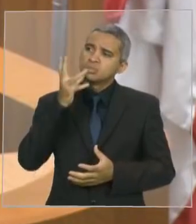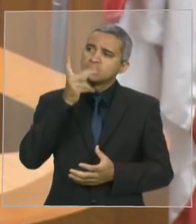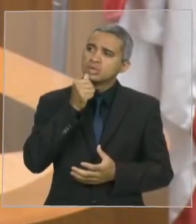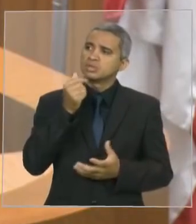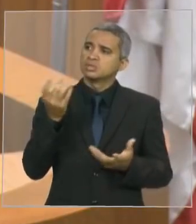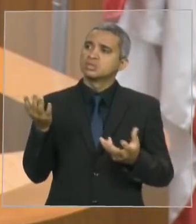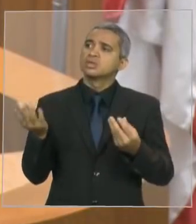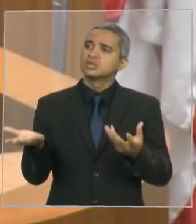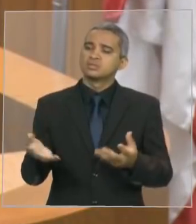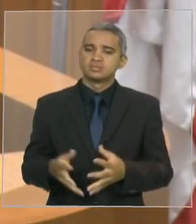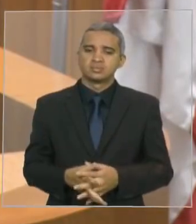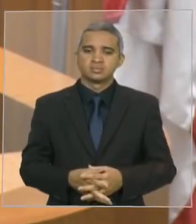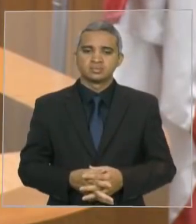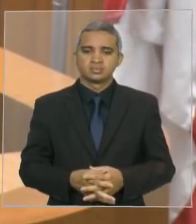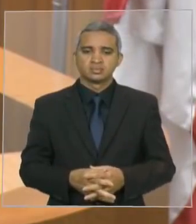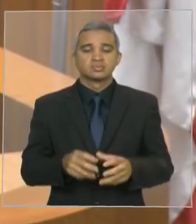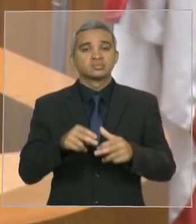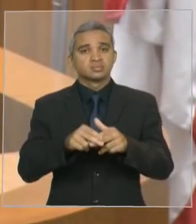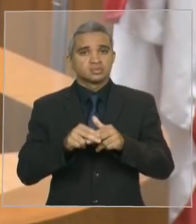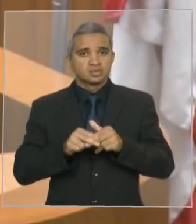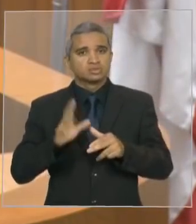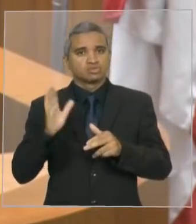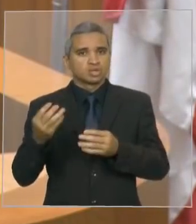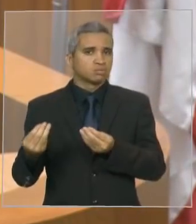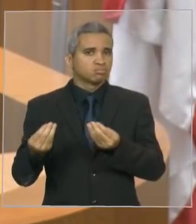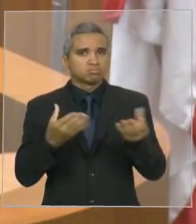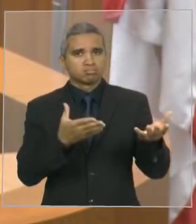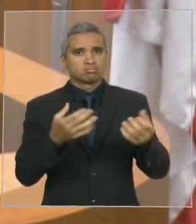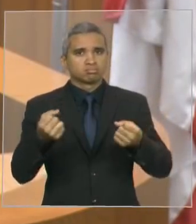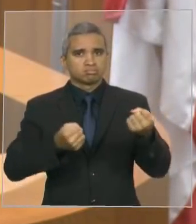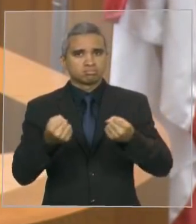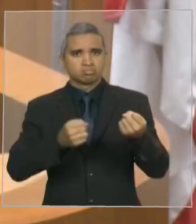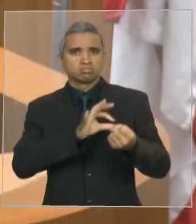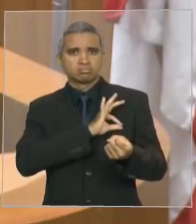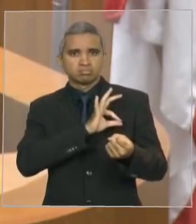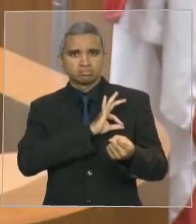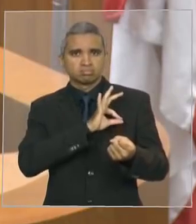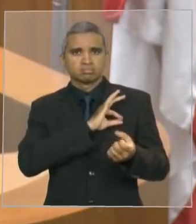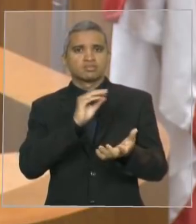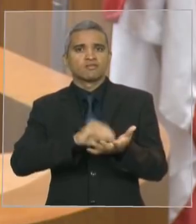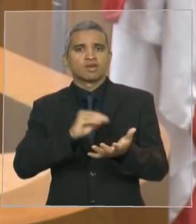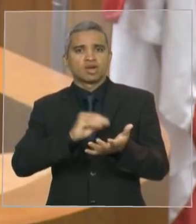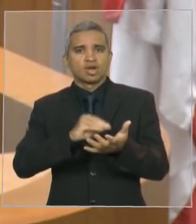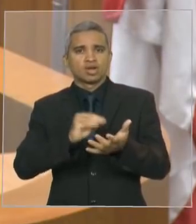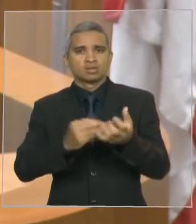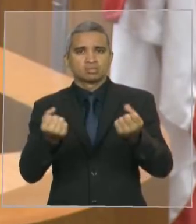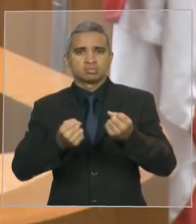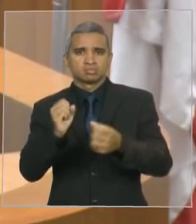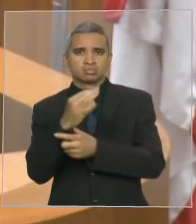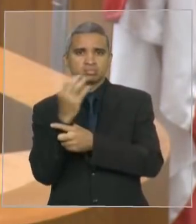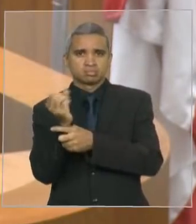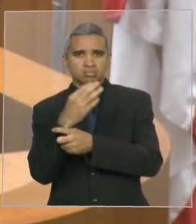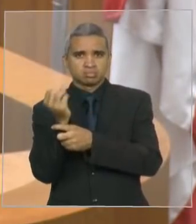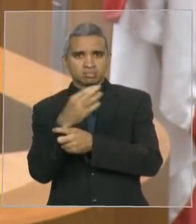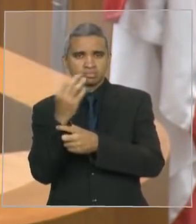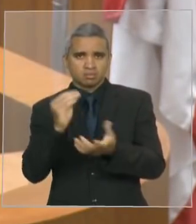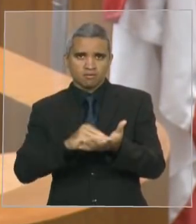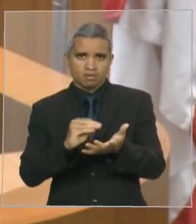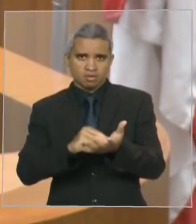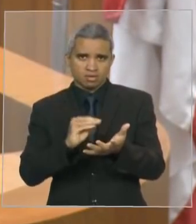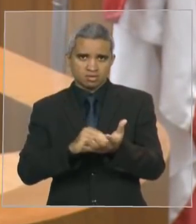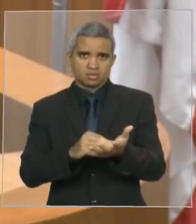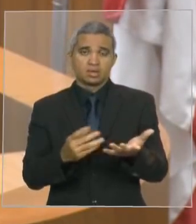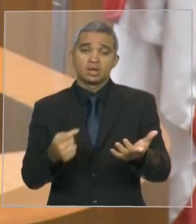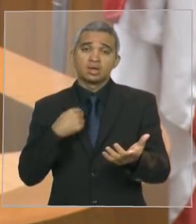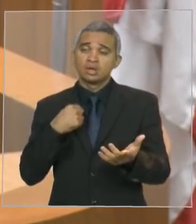compensados. E foi mandado viatura, falta ambulância e pedi pelo trator. Foi quando me disseram,